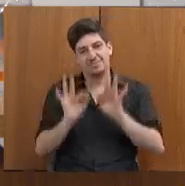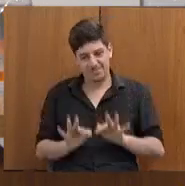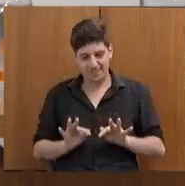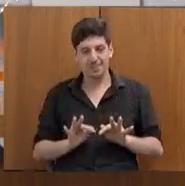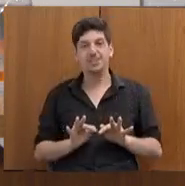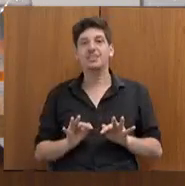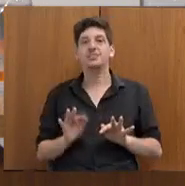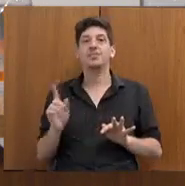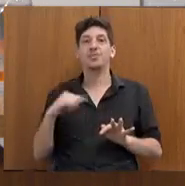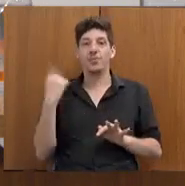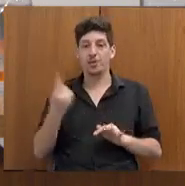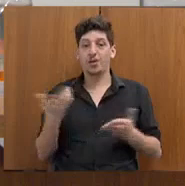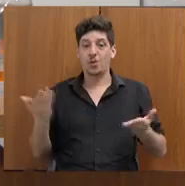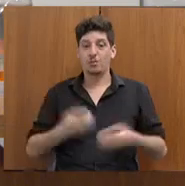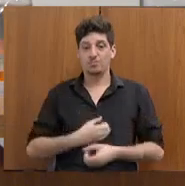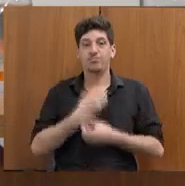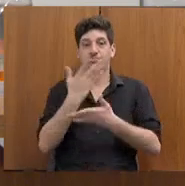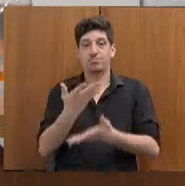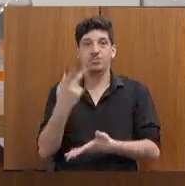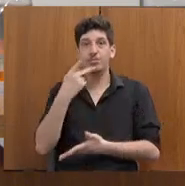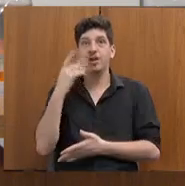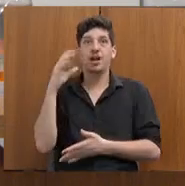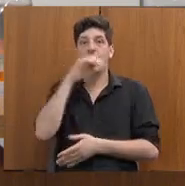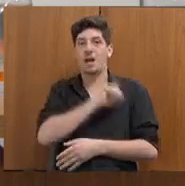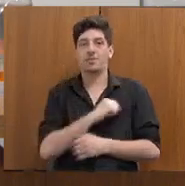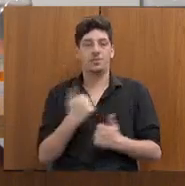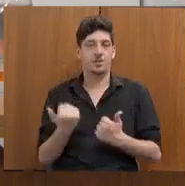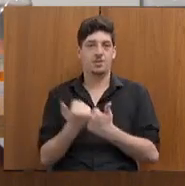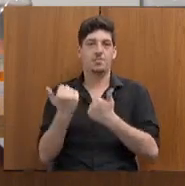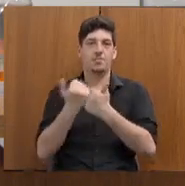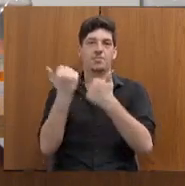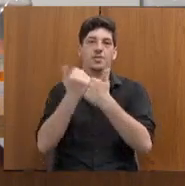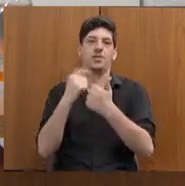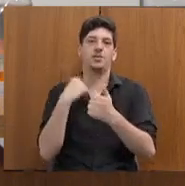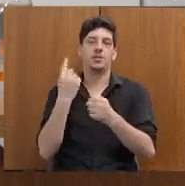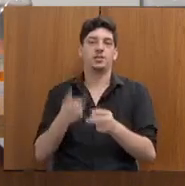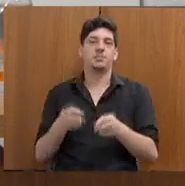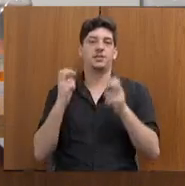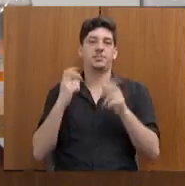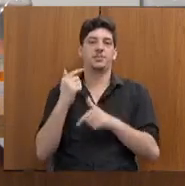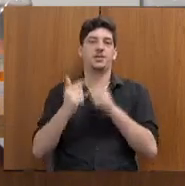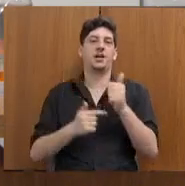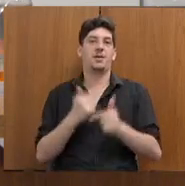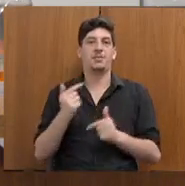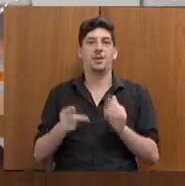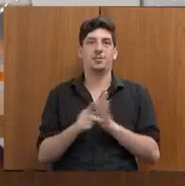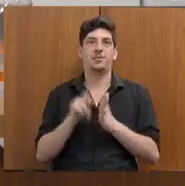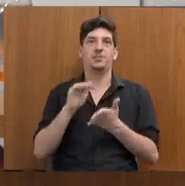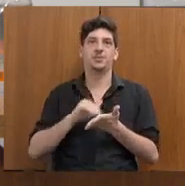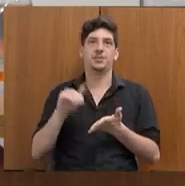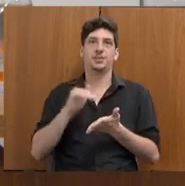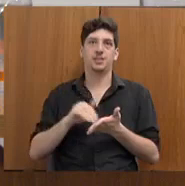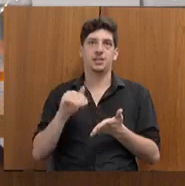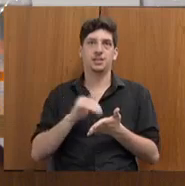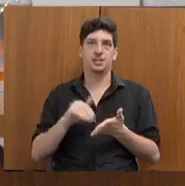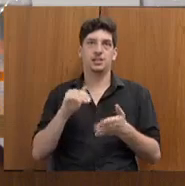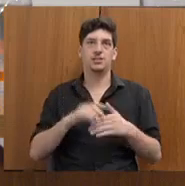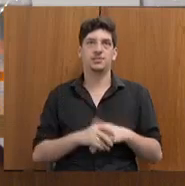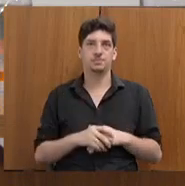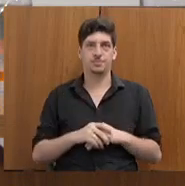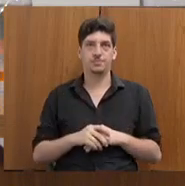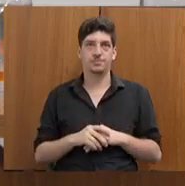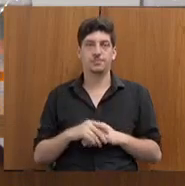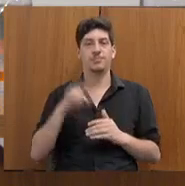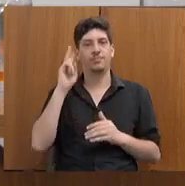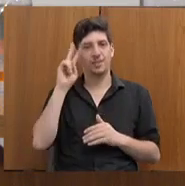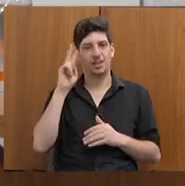realmente expressar, de forma muito breve, o apoio que a gente tem visto de trabalho e por parte da secretaria. A gente... Eu lembro que